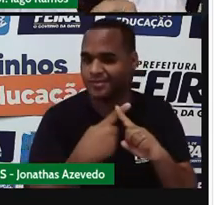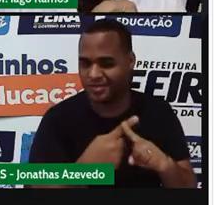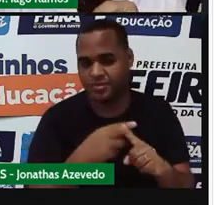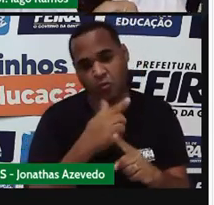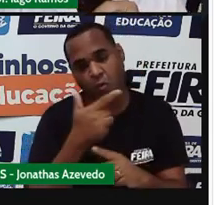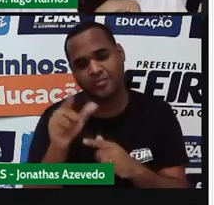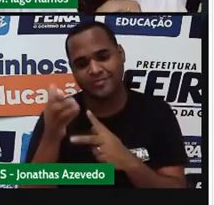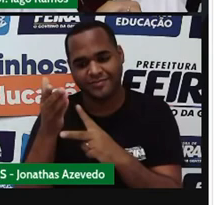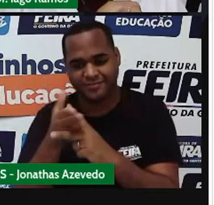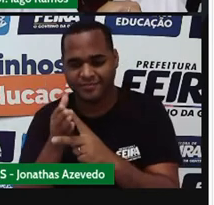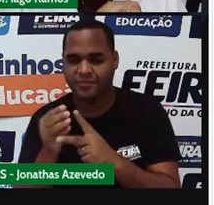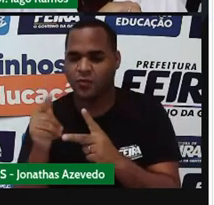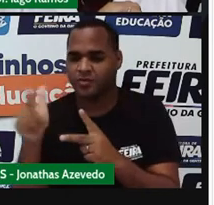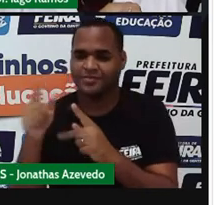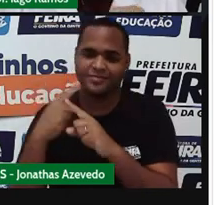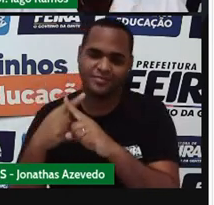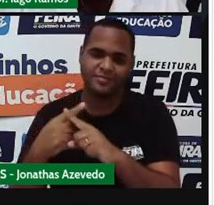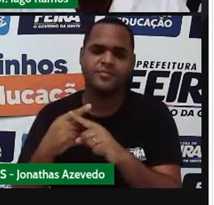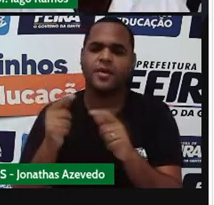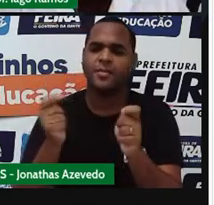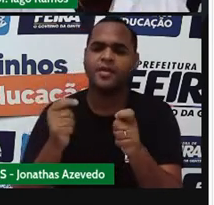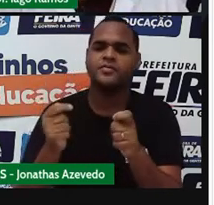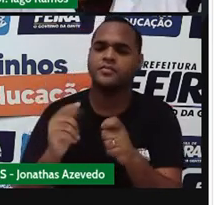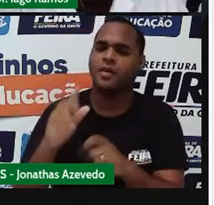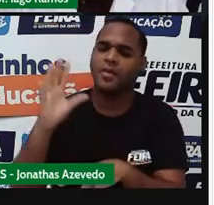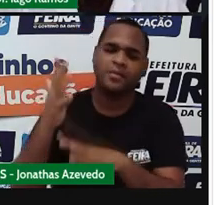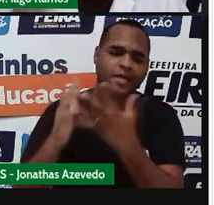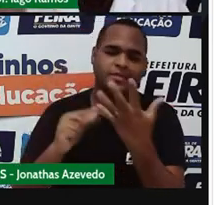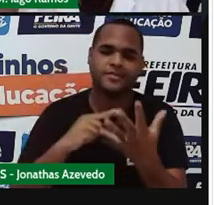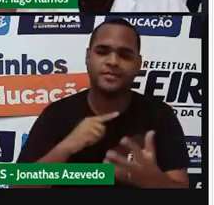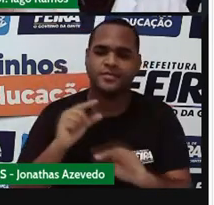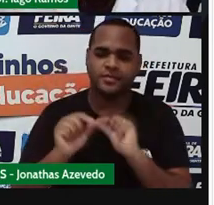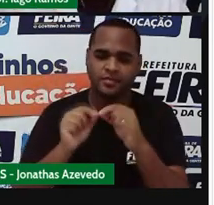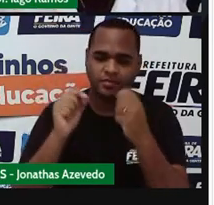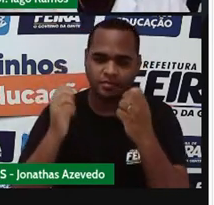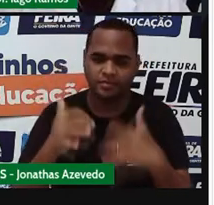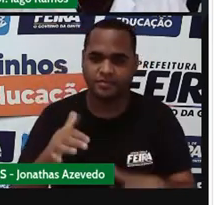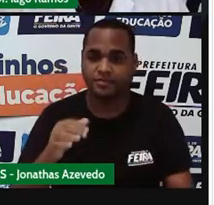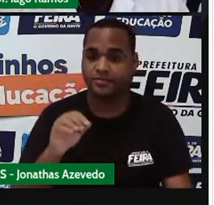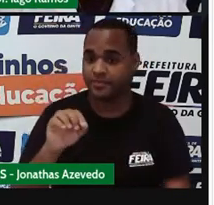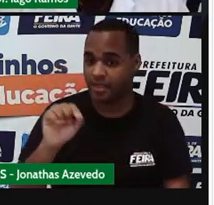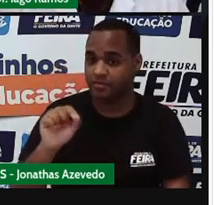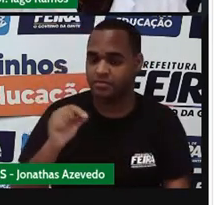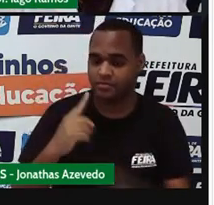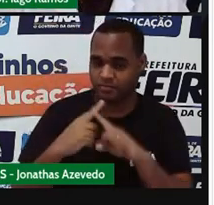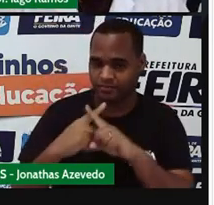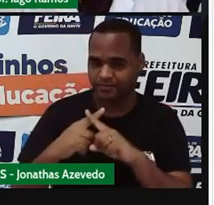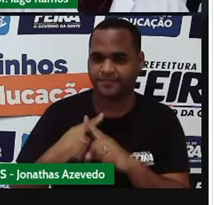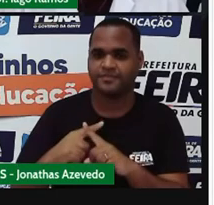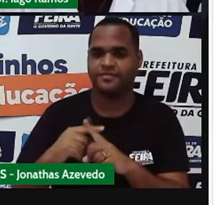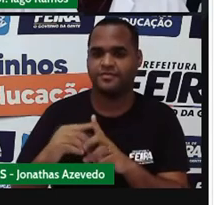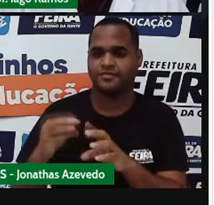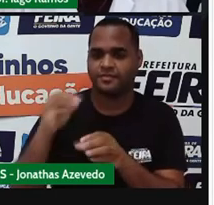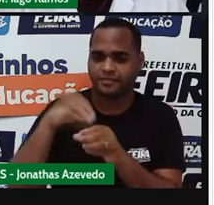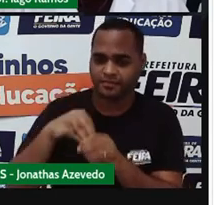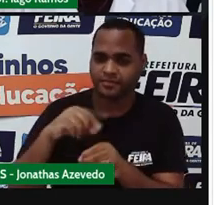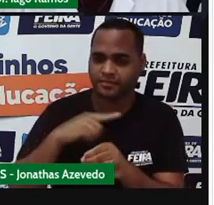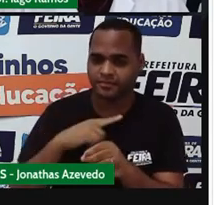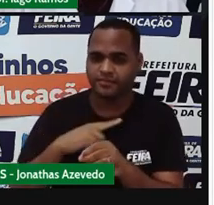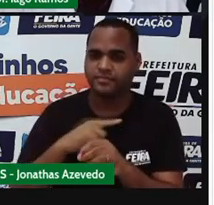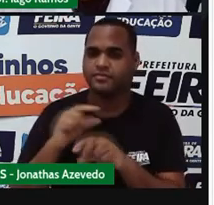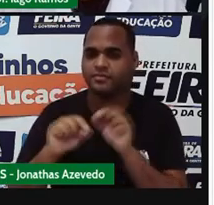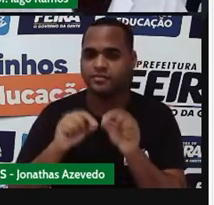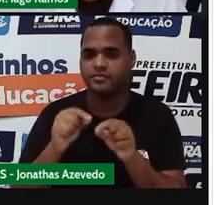pro outro x. Então o que é que vai acontecer? Vai acontecer isso aqui, ó. Um pezinho de x deixa eu puxar aqui pra você ver o que é que eu